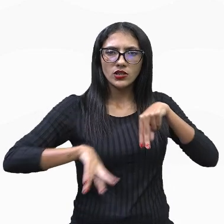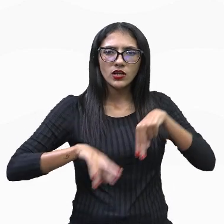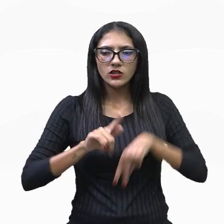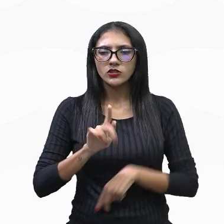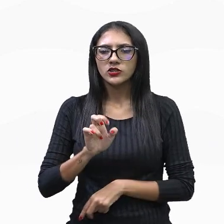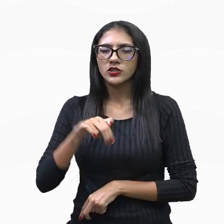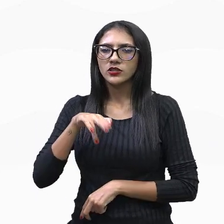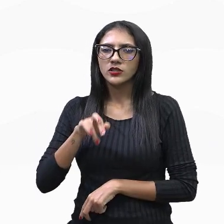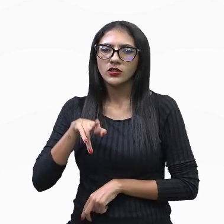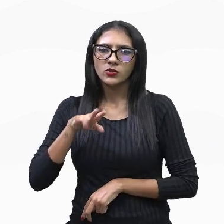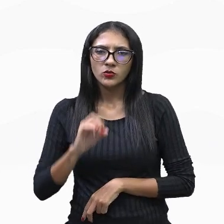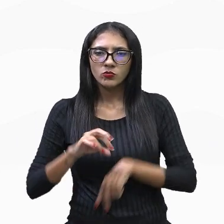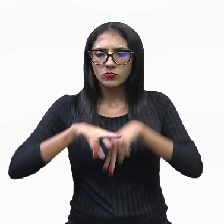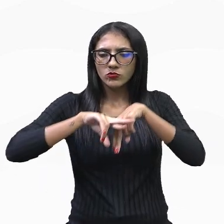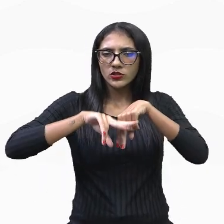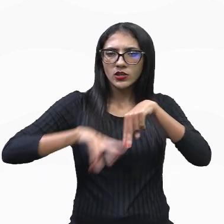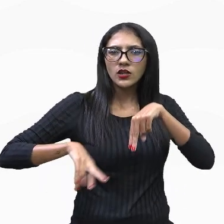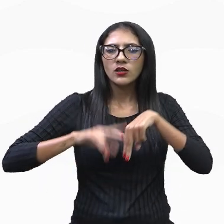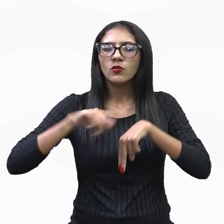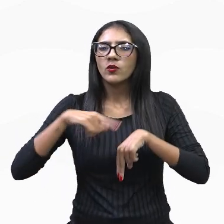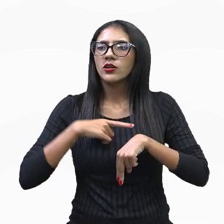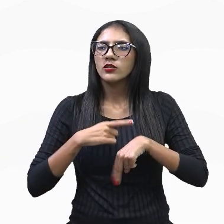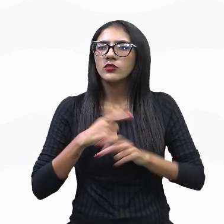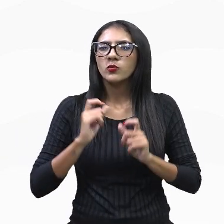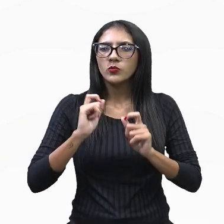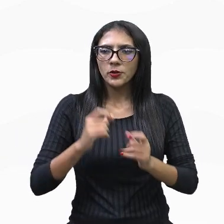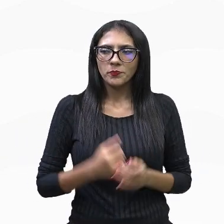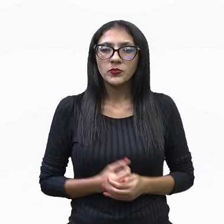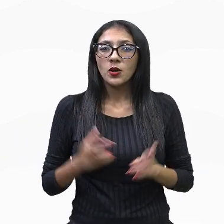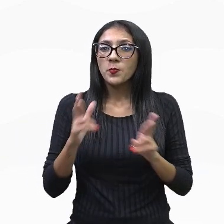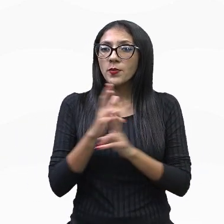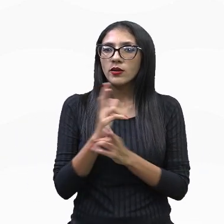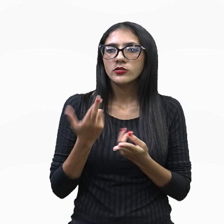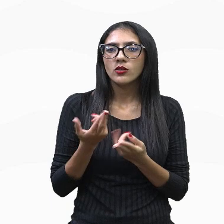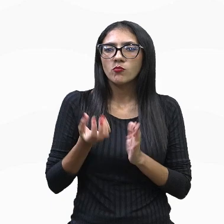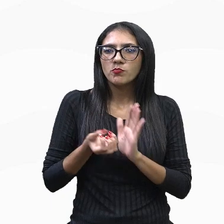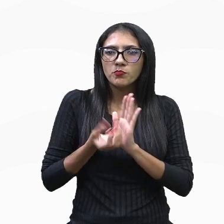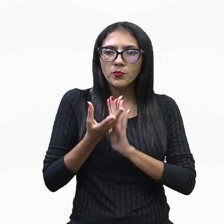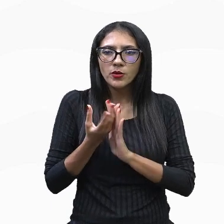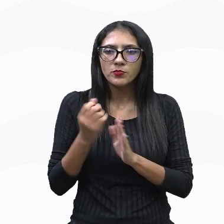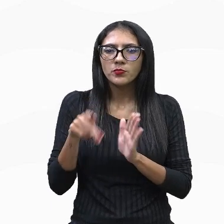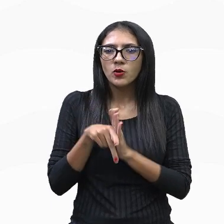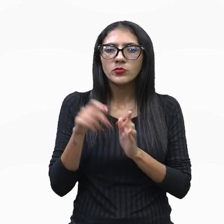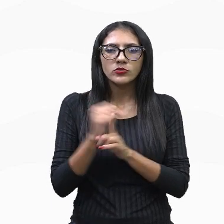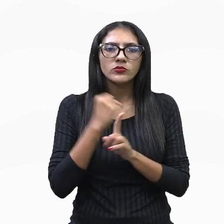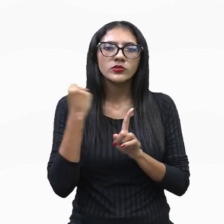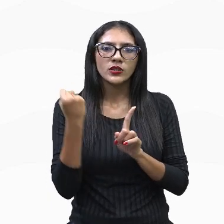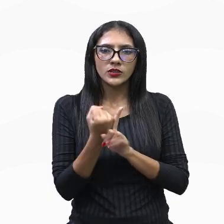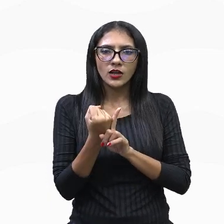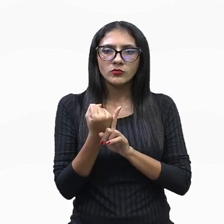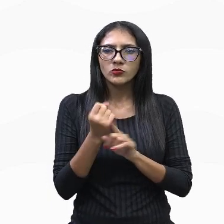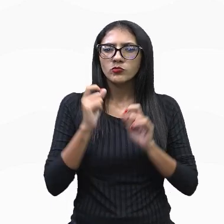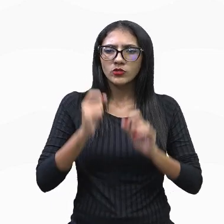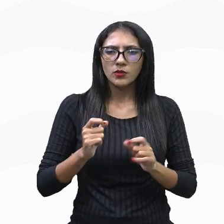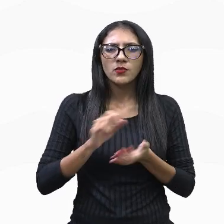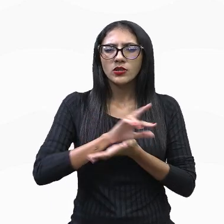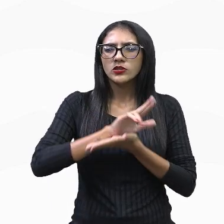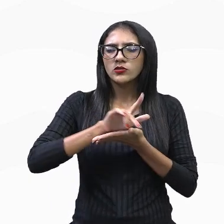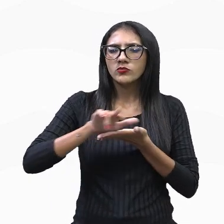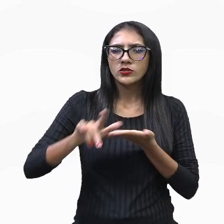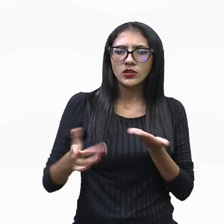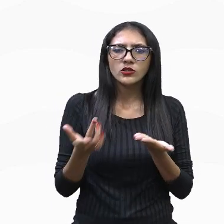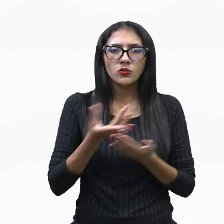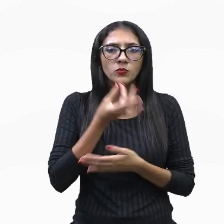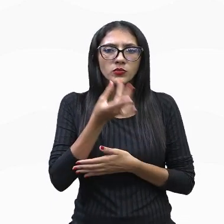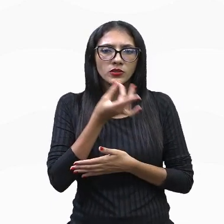gênero, pessoal, é uma construção social. Refere-se o quê? As diferenças sexuais